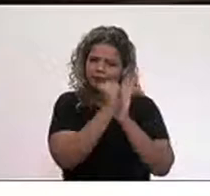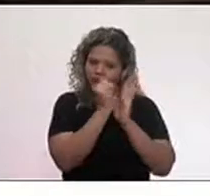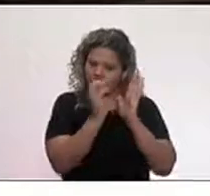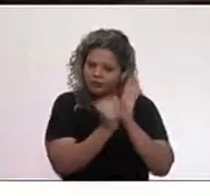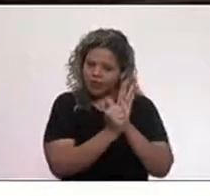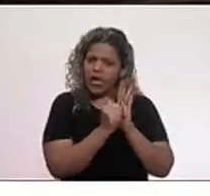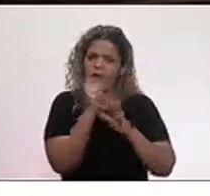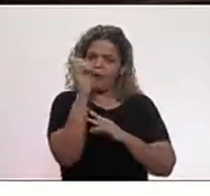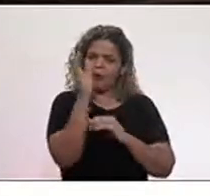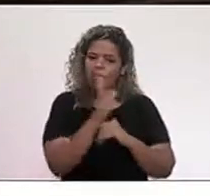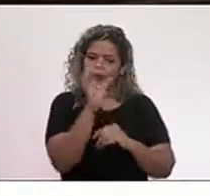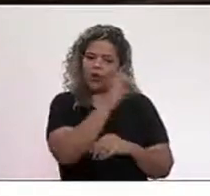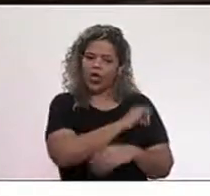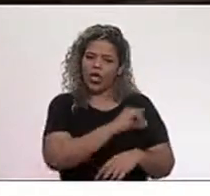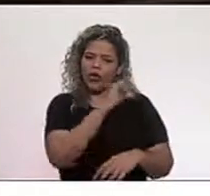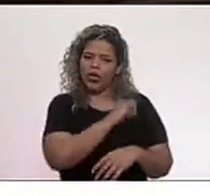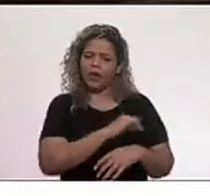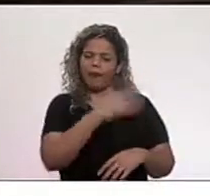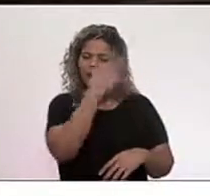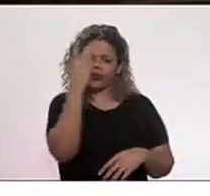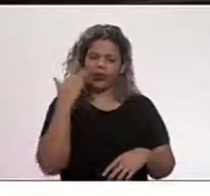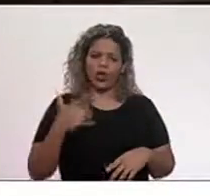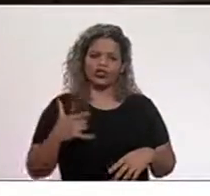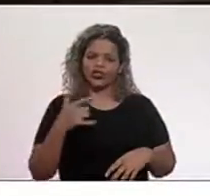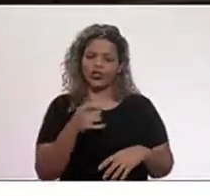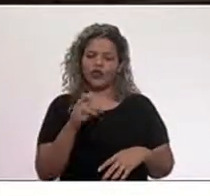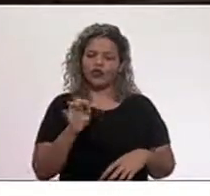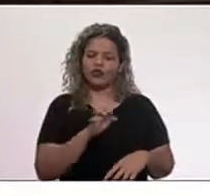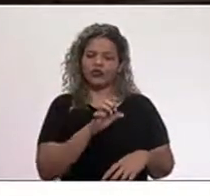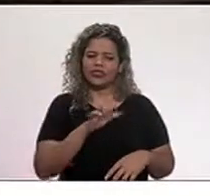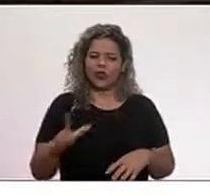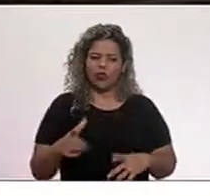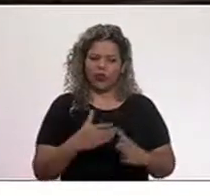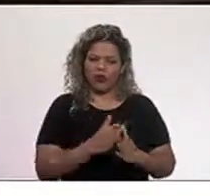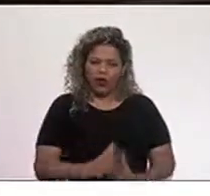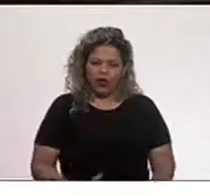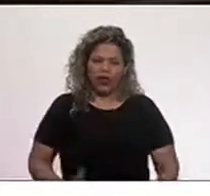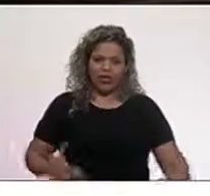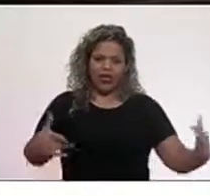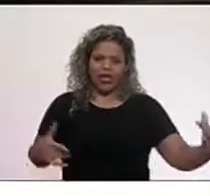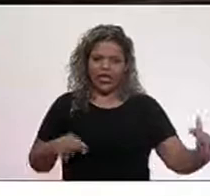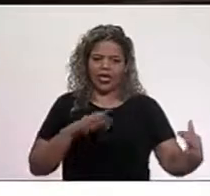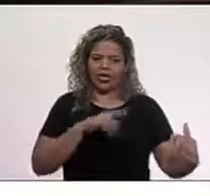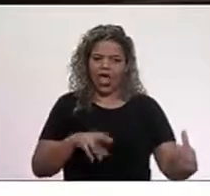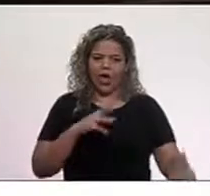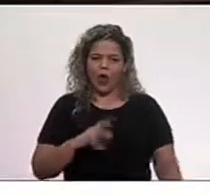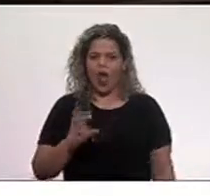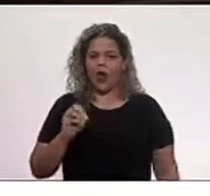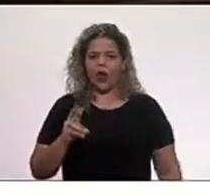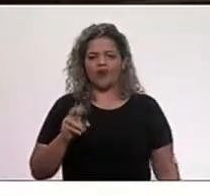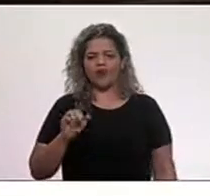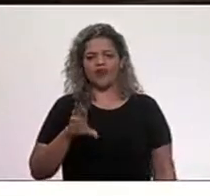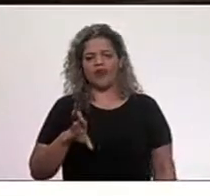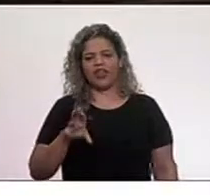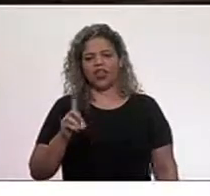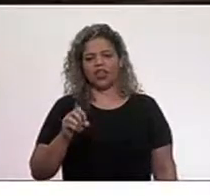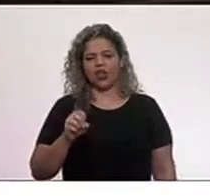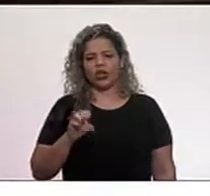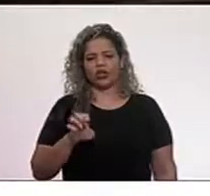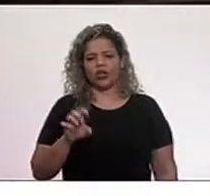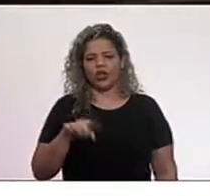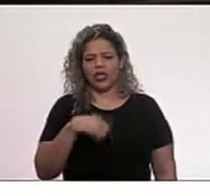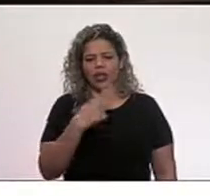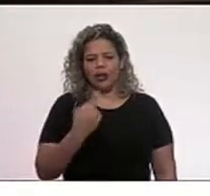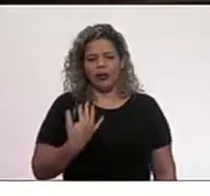Brasil e no Rio de Janeiro são pessoas morrendo com tiro de fuzil e não de overdose. Então, por que ninguém faz uma guerra às